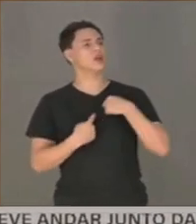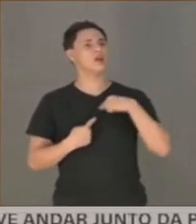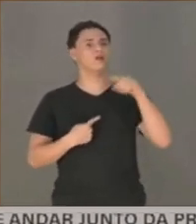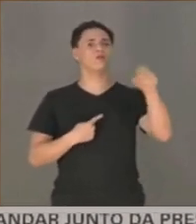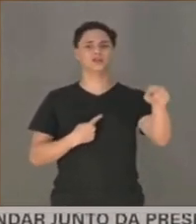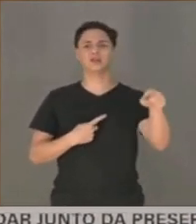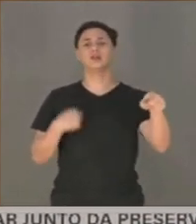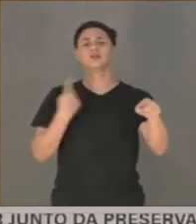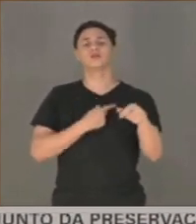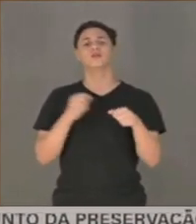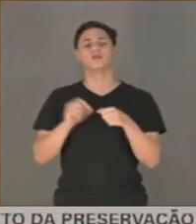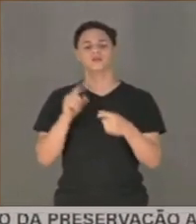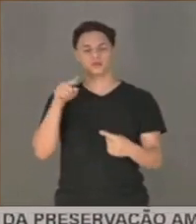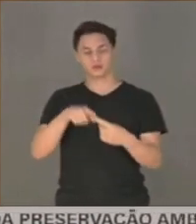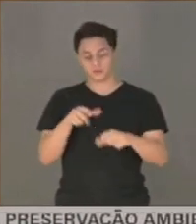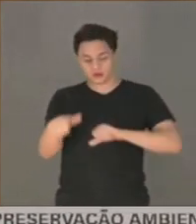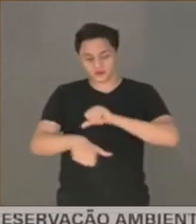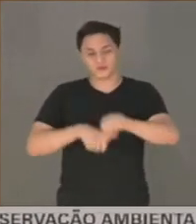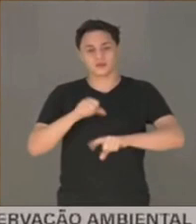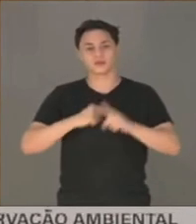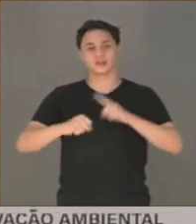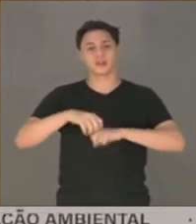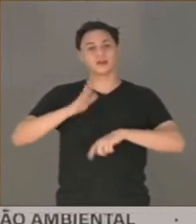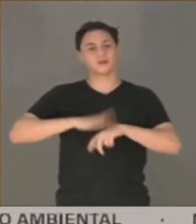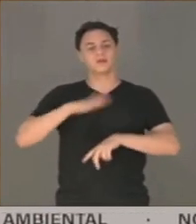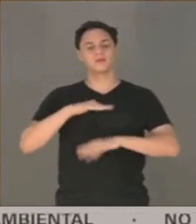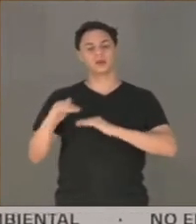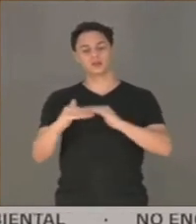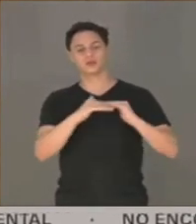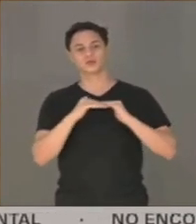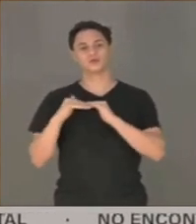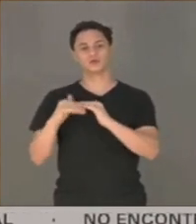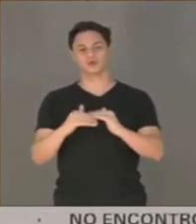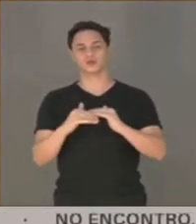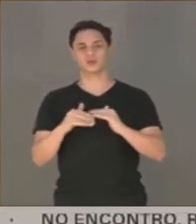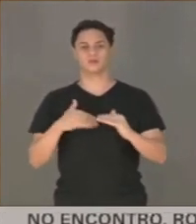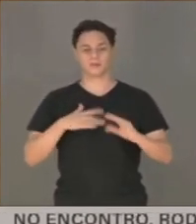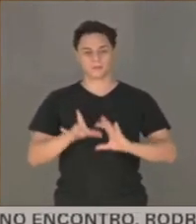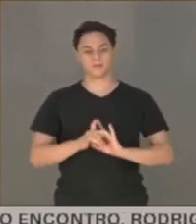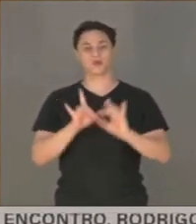para transformar a nossa sociedade em uma sociedade mais justa, fraterna, igualitária, inclusiva e plural?